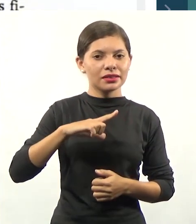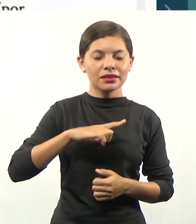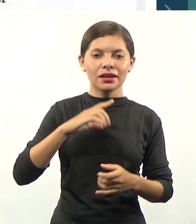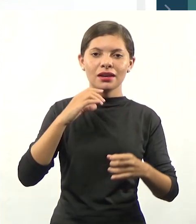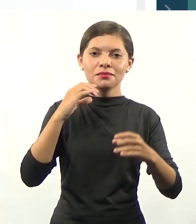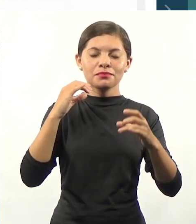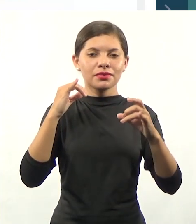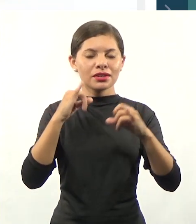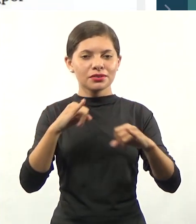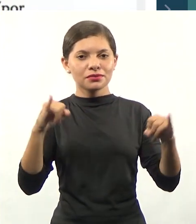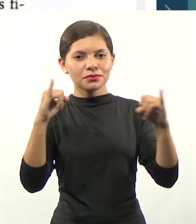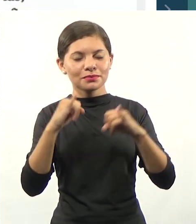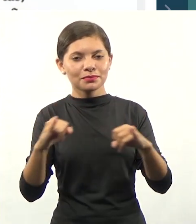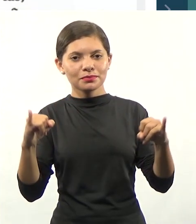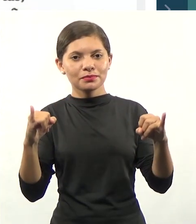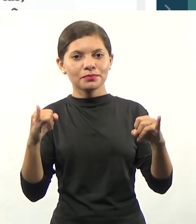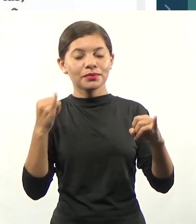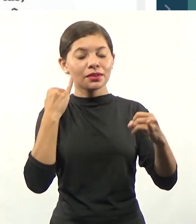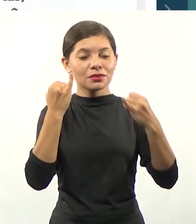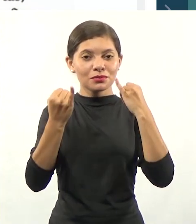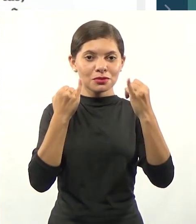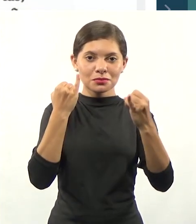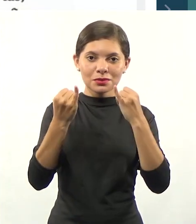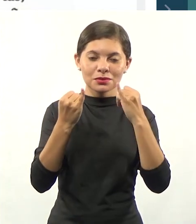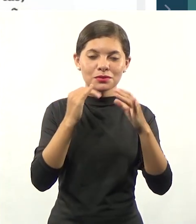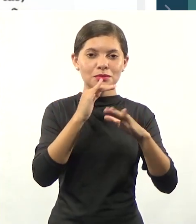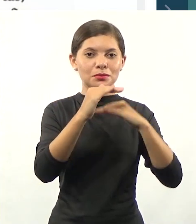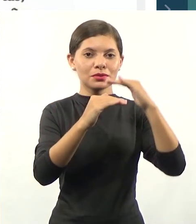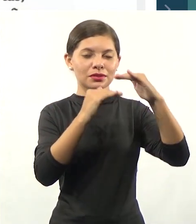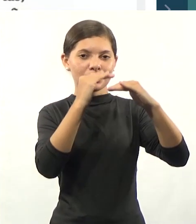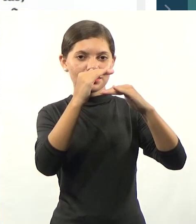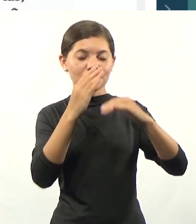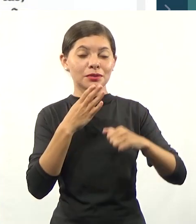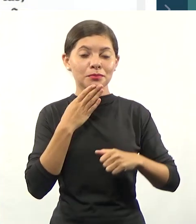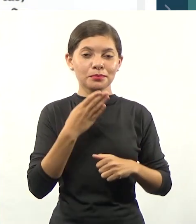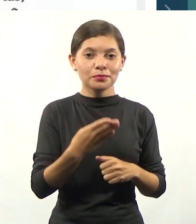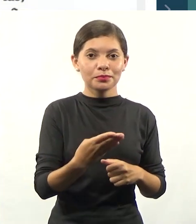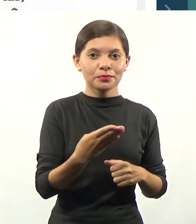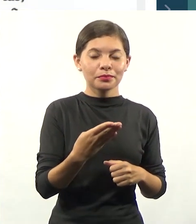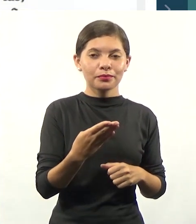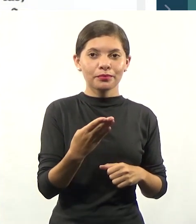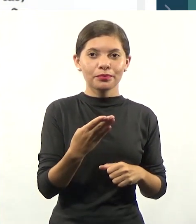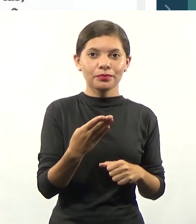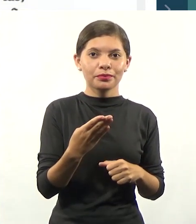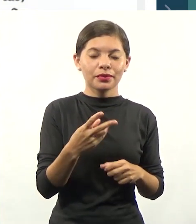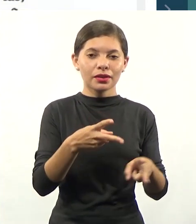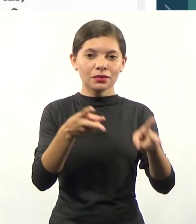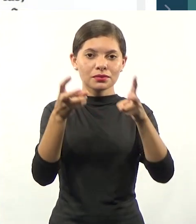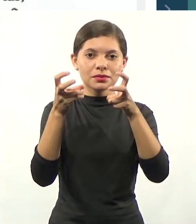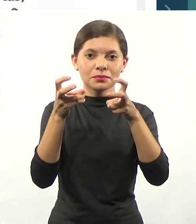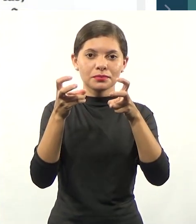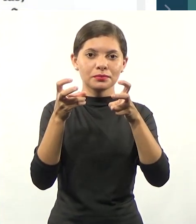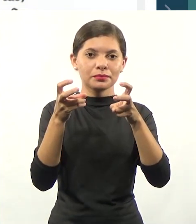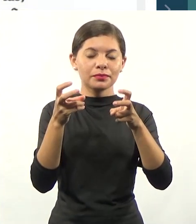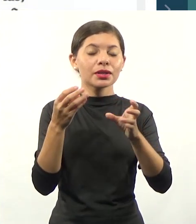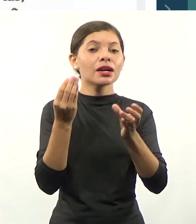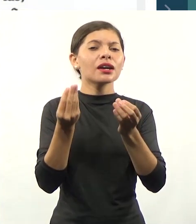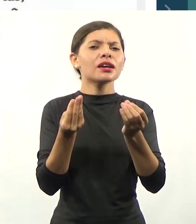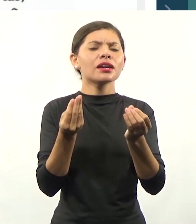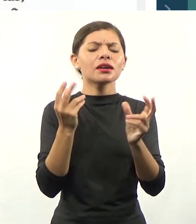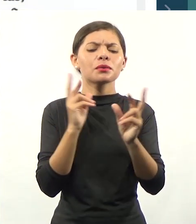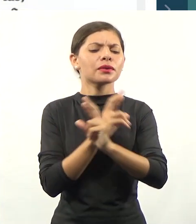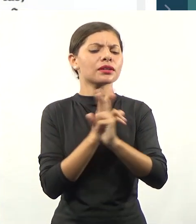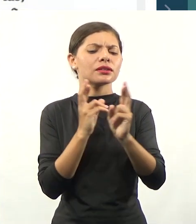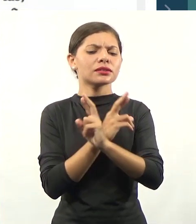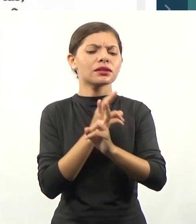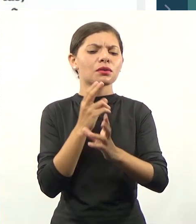informações sobre os processos de autorização de funcionamento, credenciamento e reconhecimento. E com relação